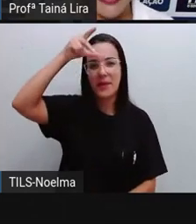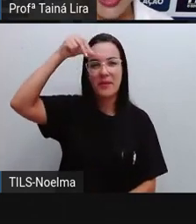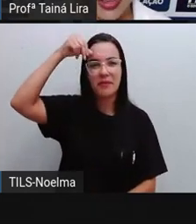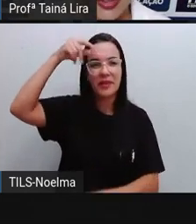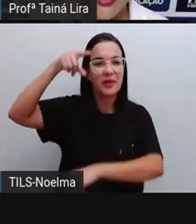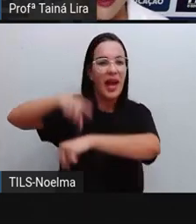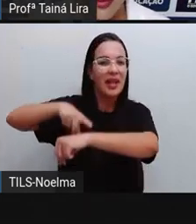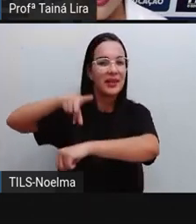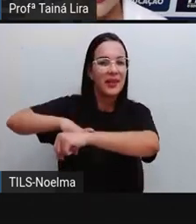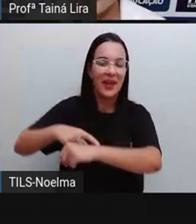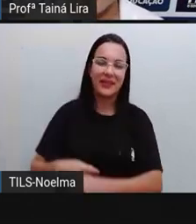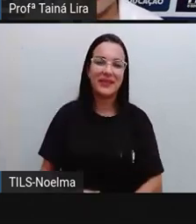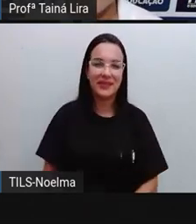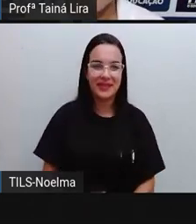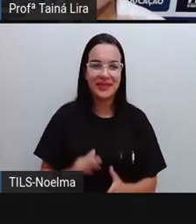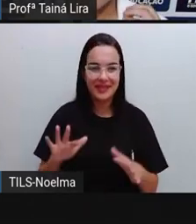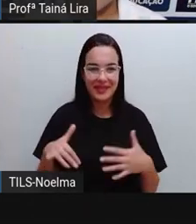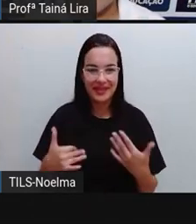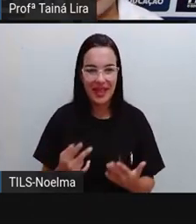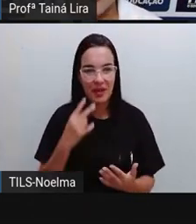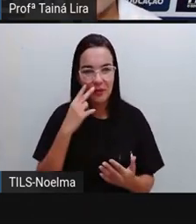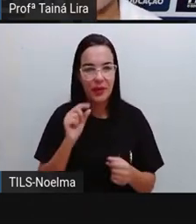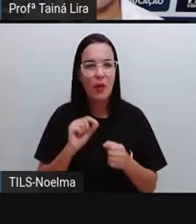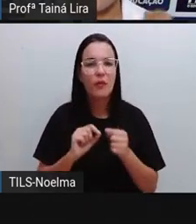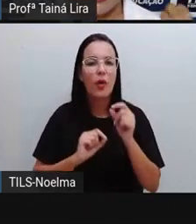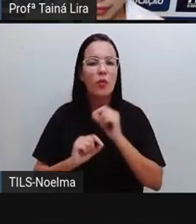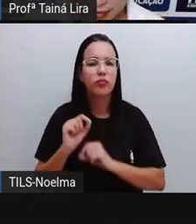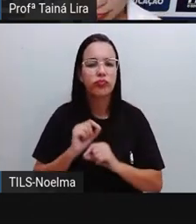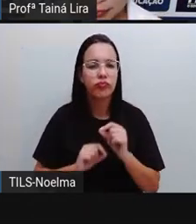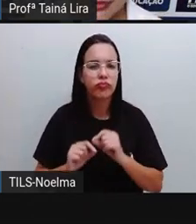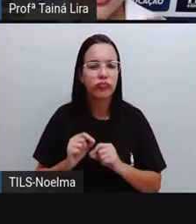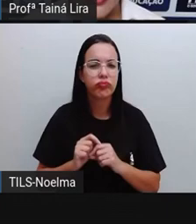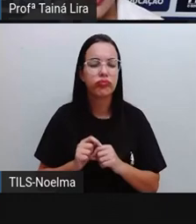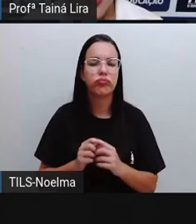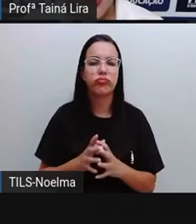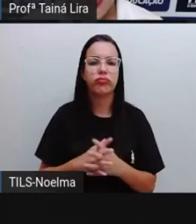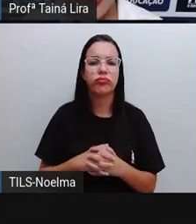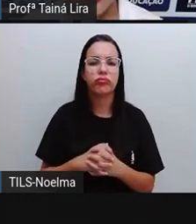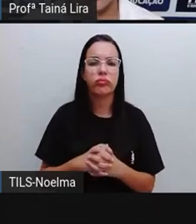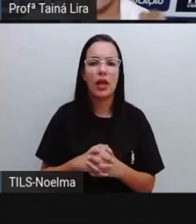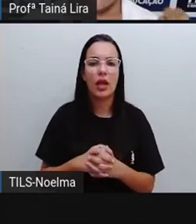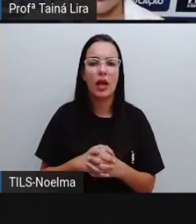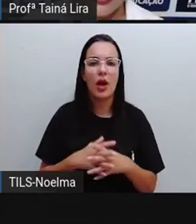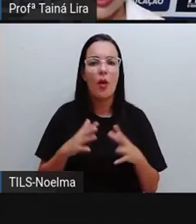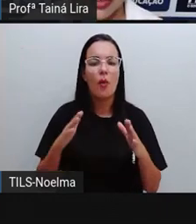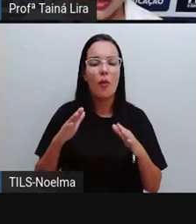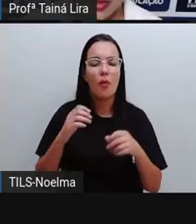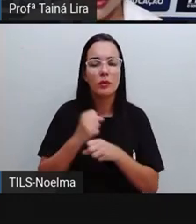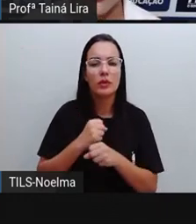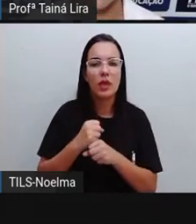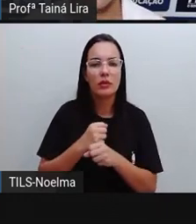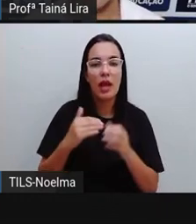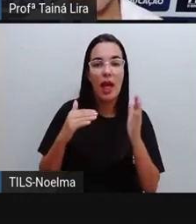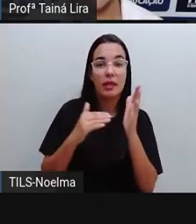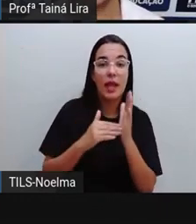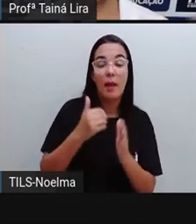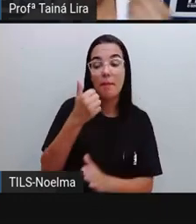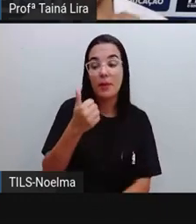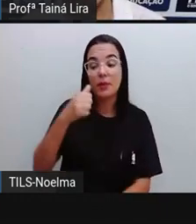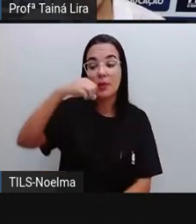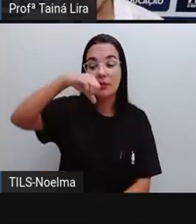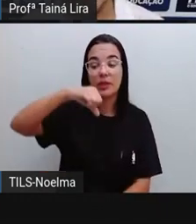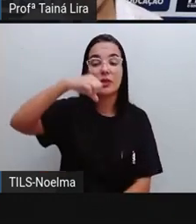Cobé Martins, tá bom? Então, ó, Cobé Martins, que foi prefeito entre 1977 e 1982 e também